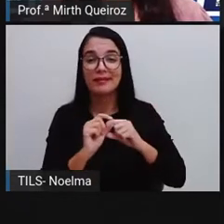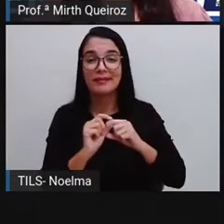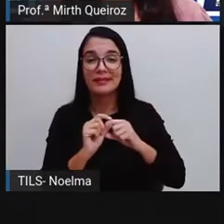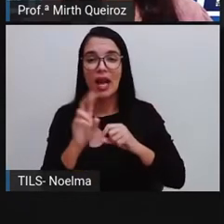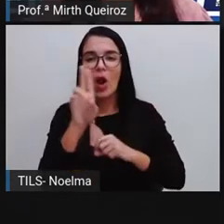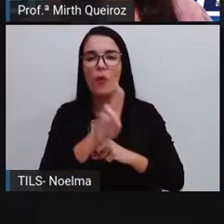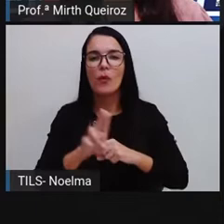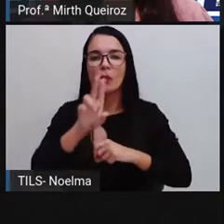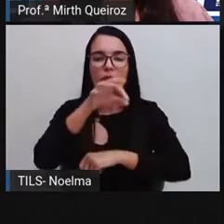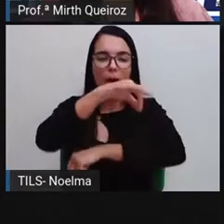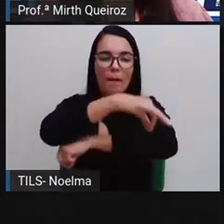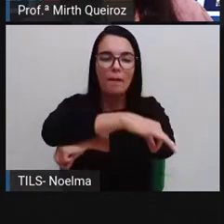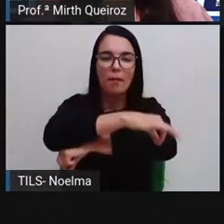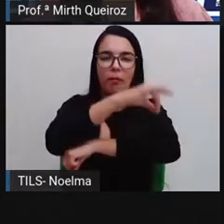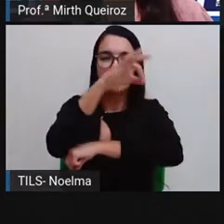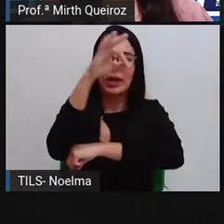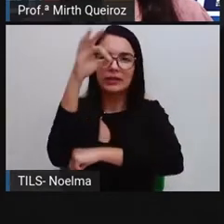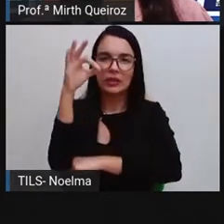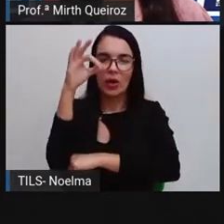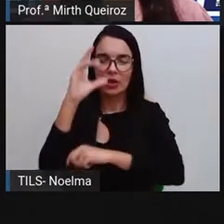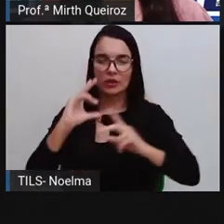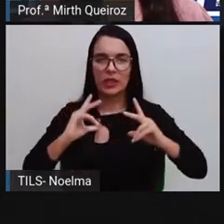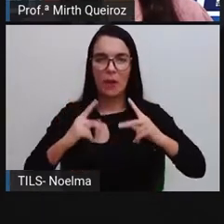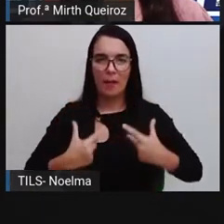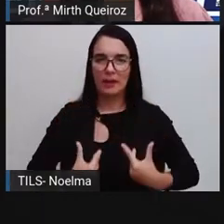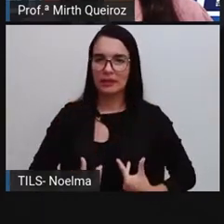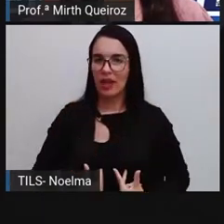o uso do petróleo para a humanidade.